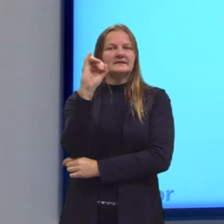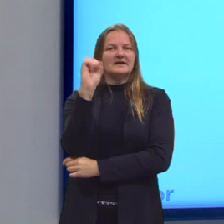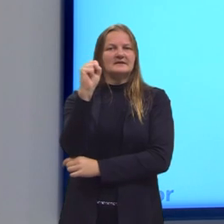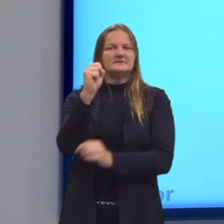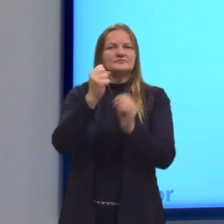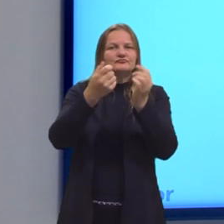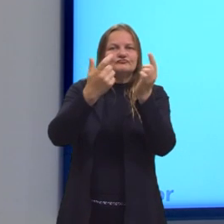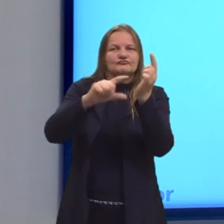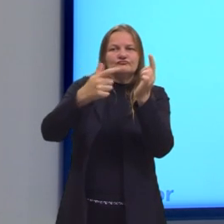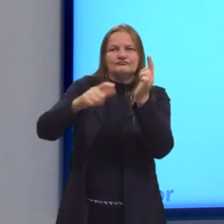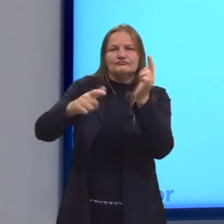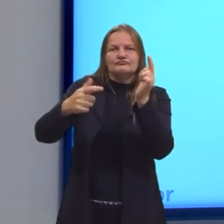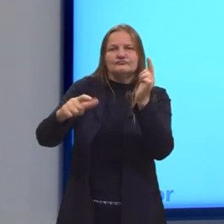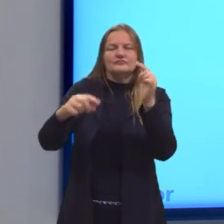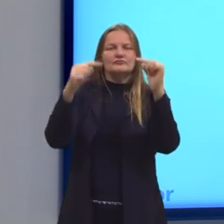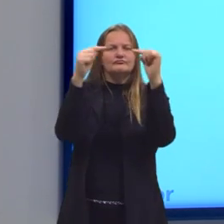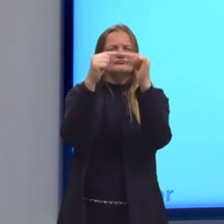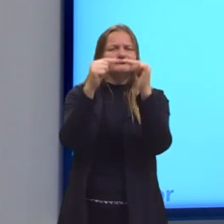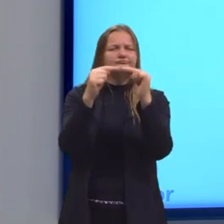da nossa aula de hoje.